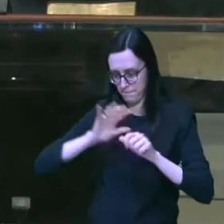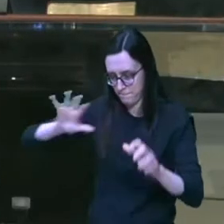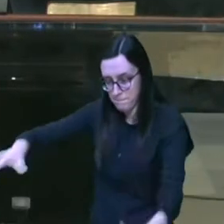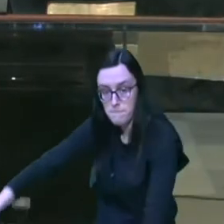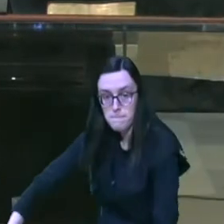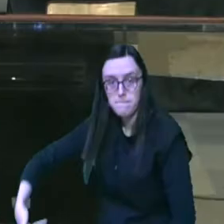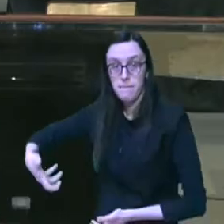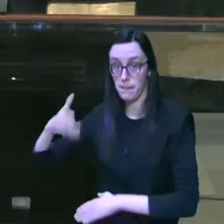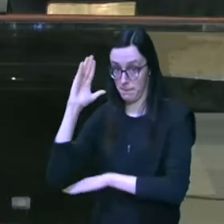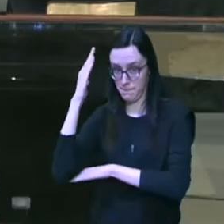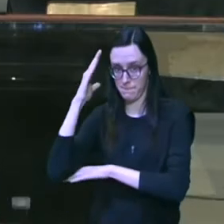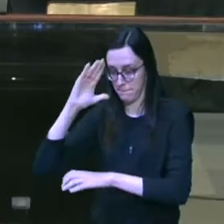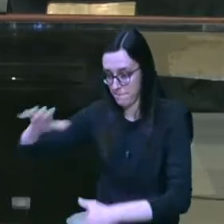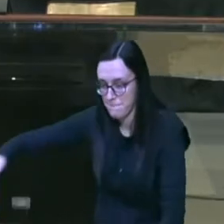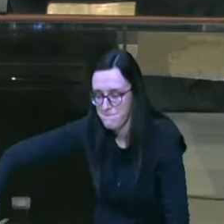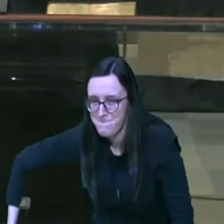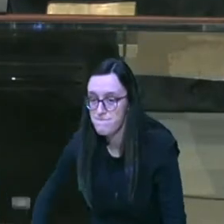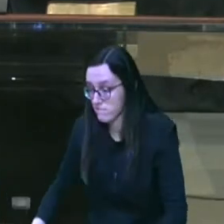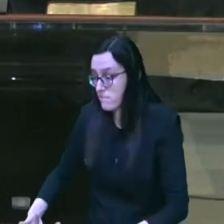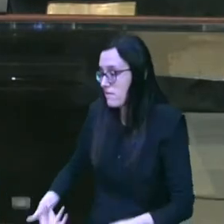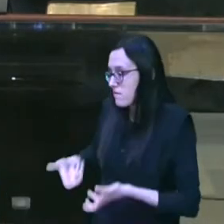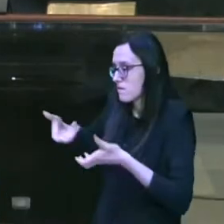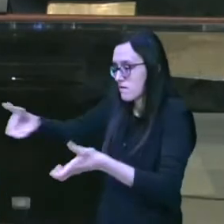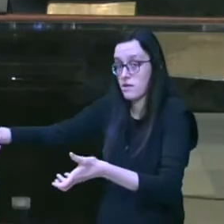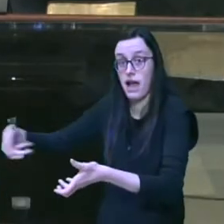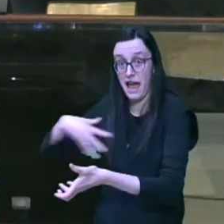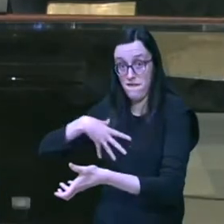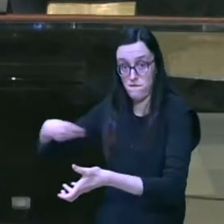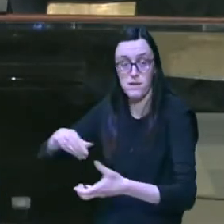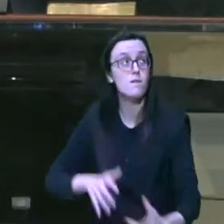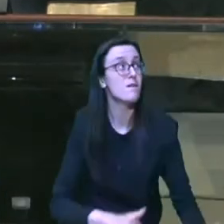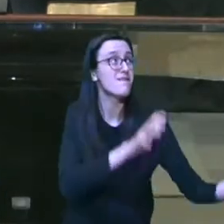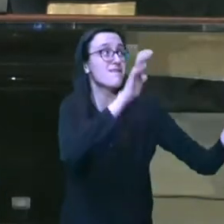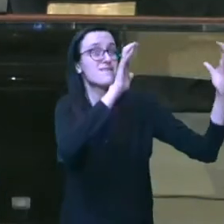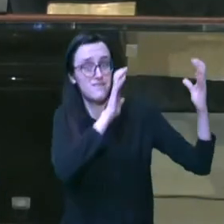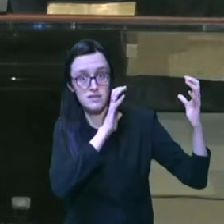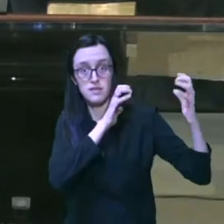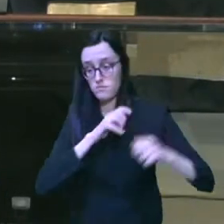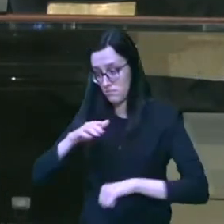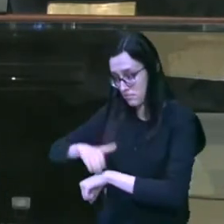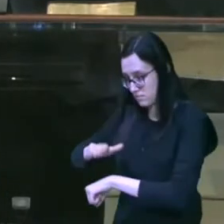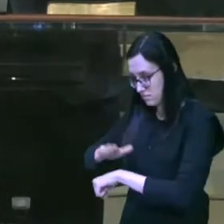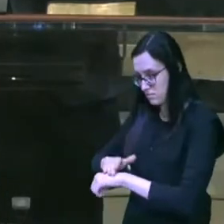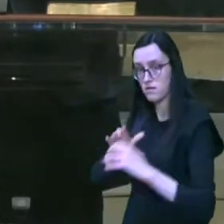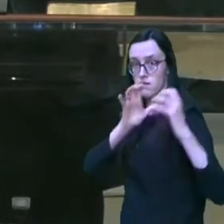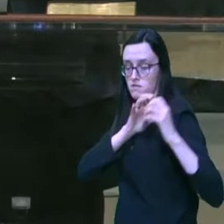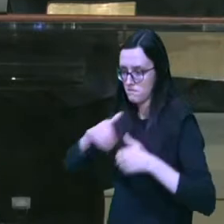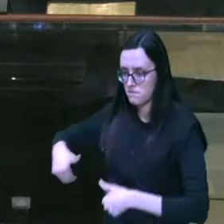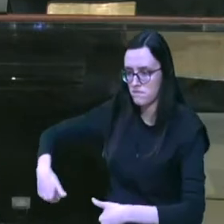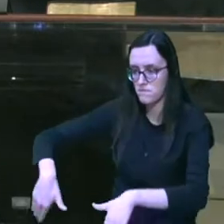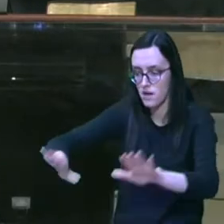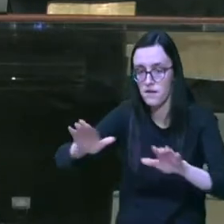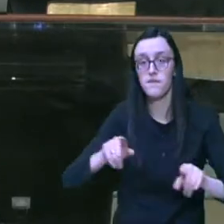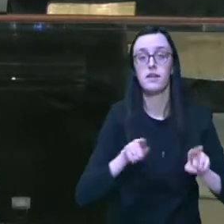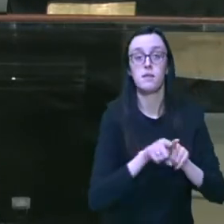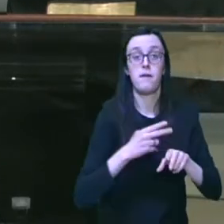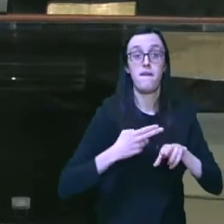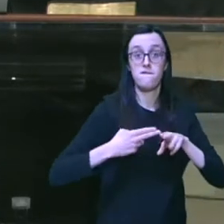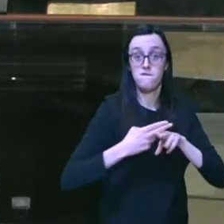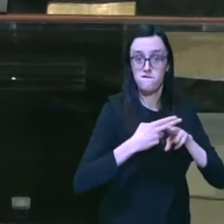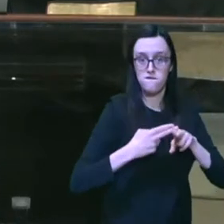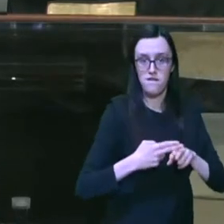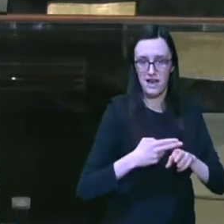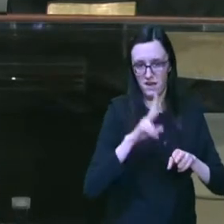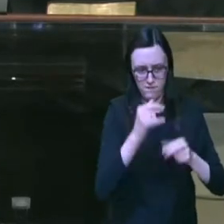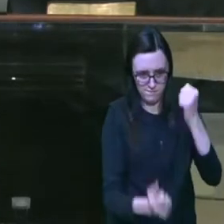o holocausto e a colocou nos ombros de seu filho Isaac e ele mesmo levou as brasas para o fogo e também a faca e caminhando